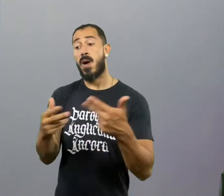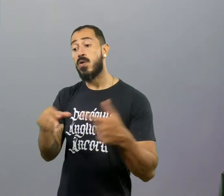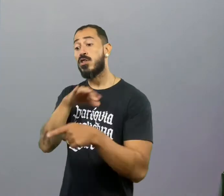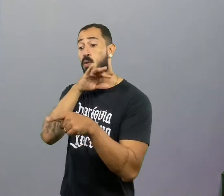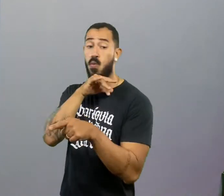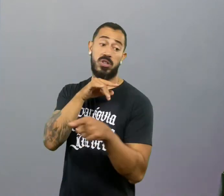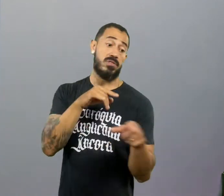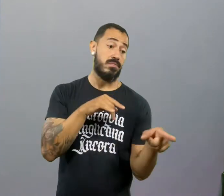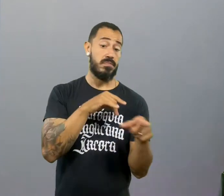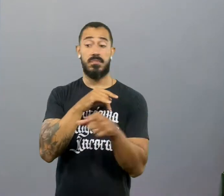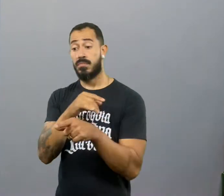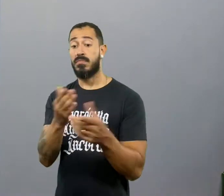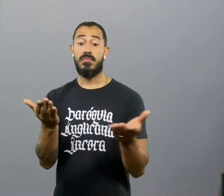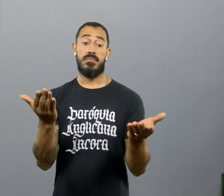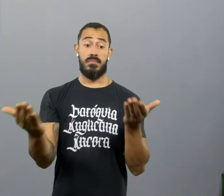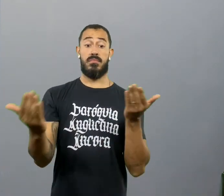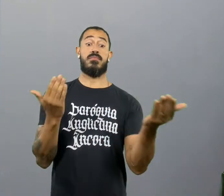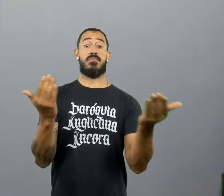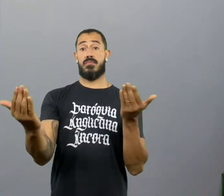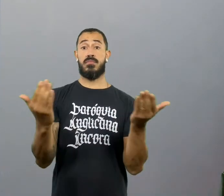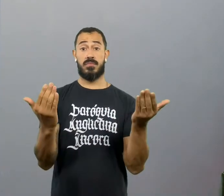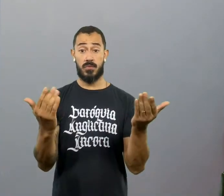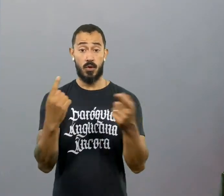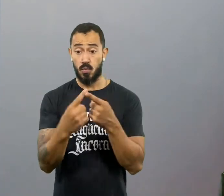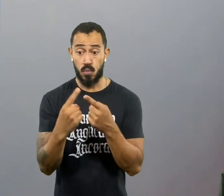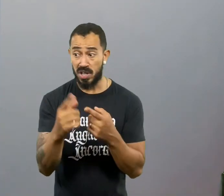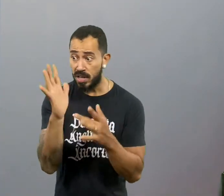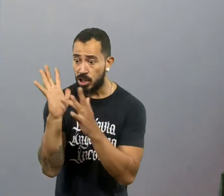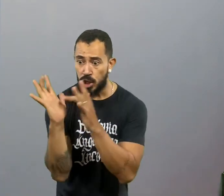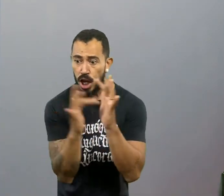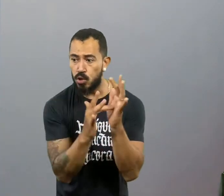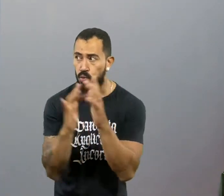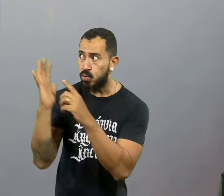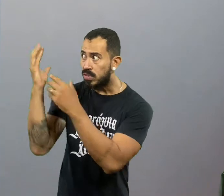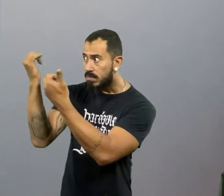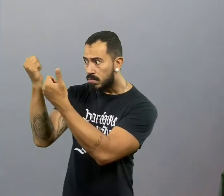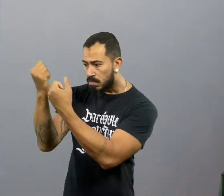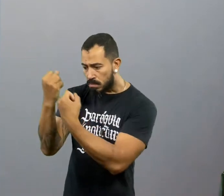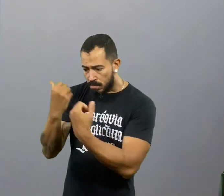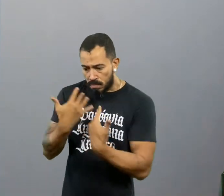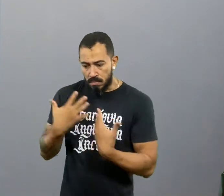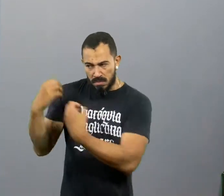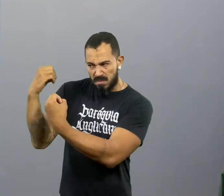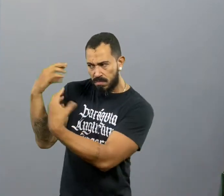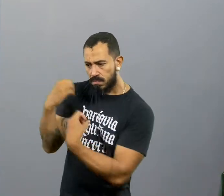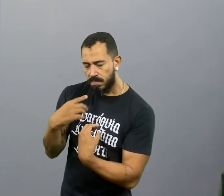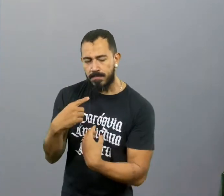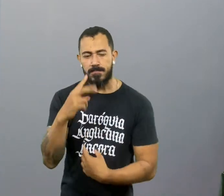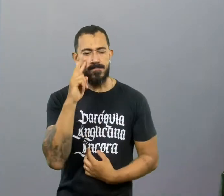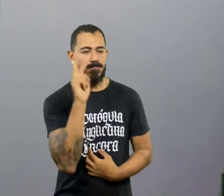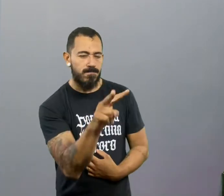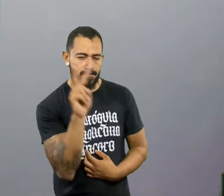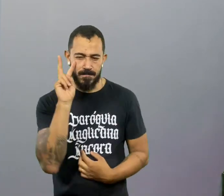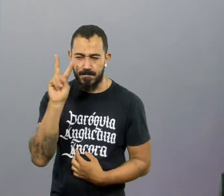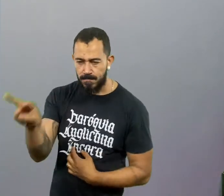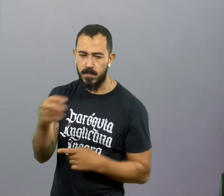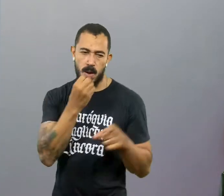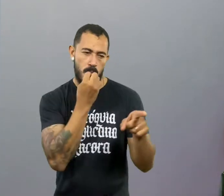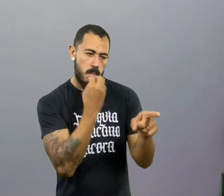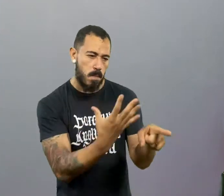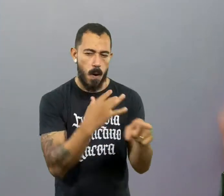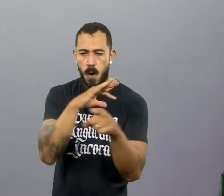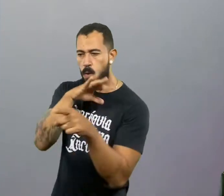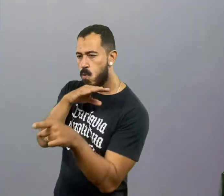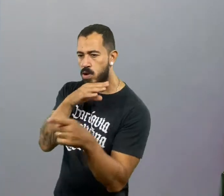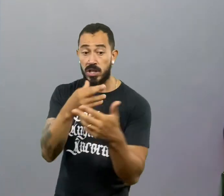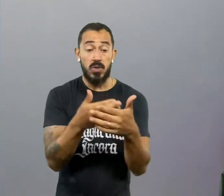decidi para você a parte da Escritura, a parte de quem Jesus foi, imitando quem Cristo é, aquilo que é bom e aquilo que